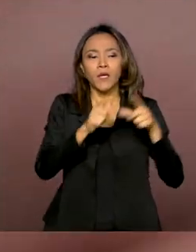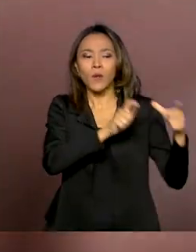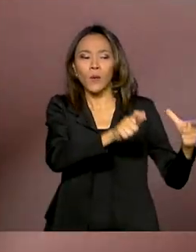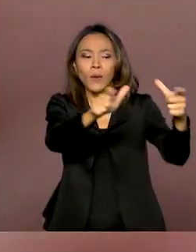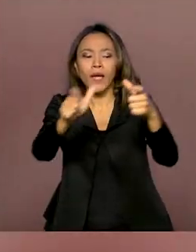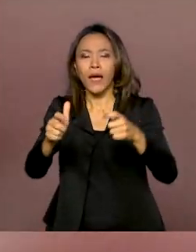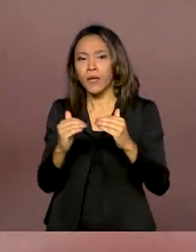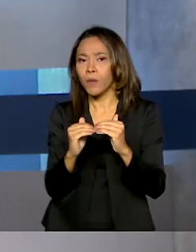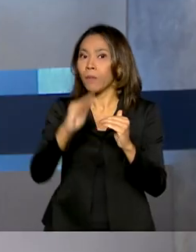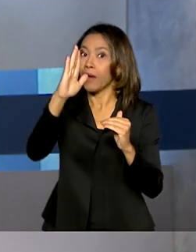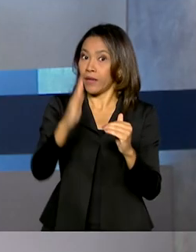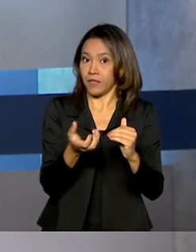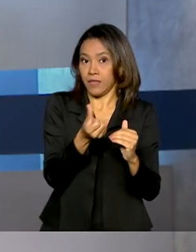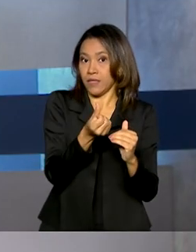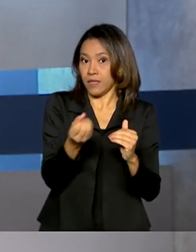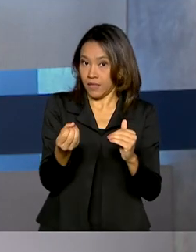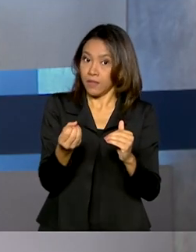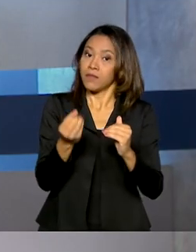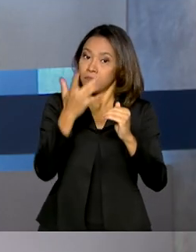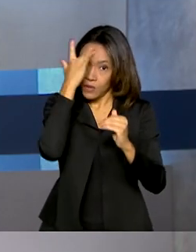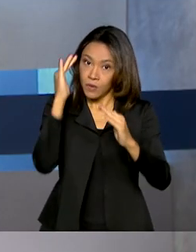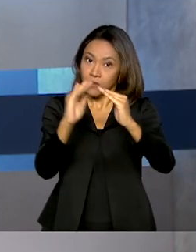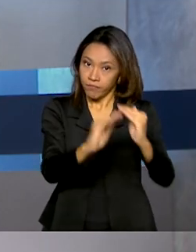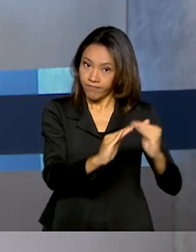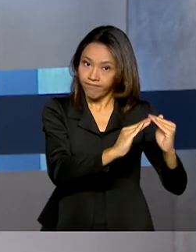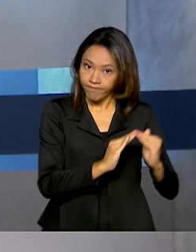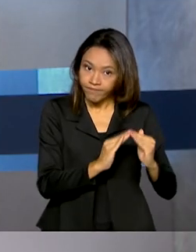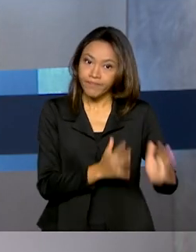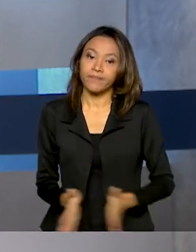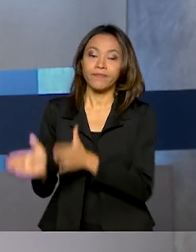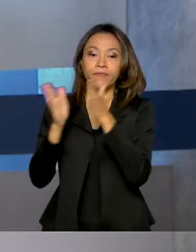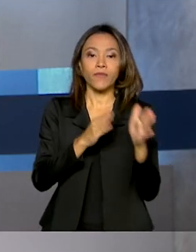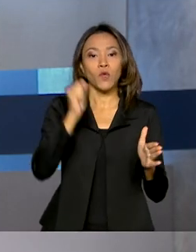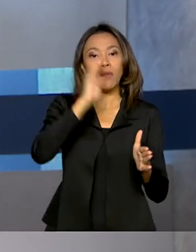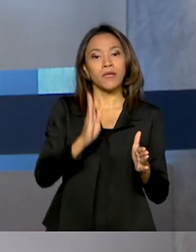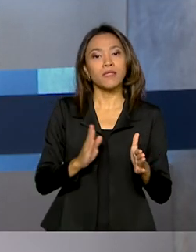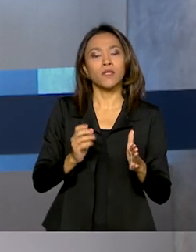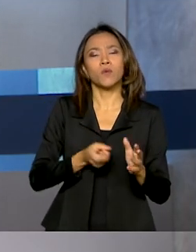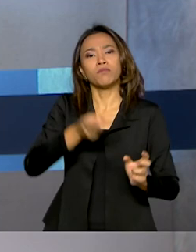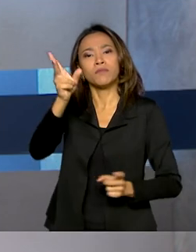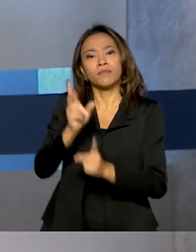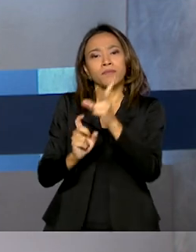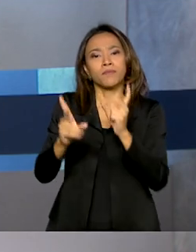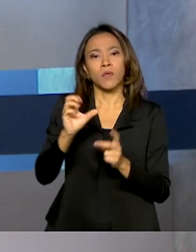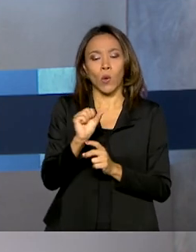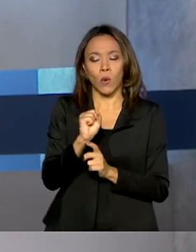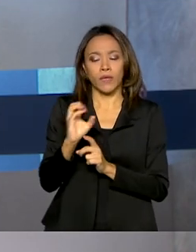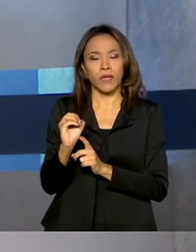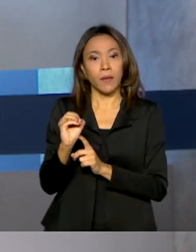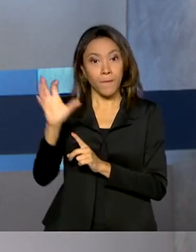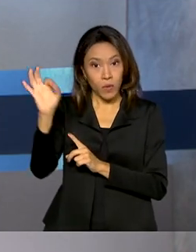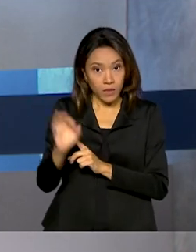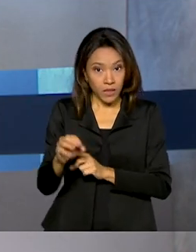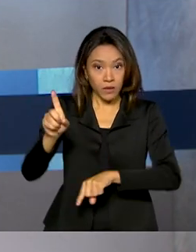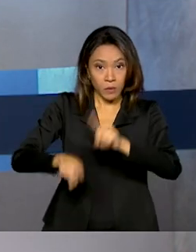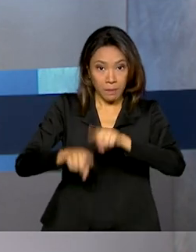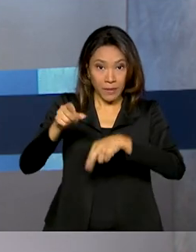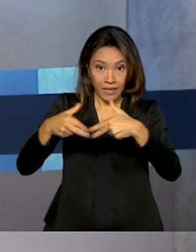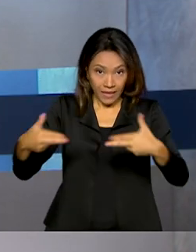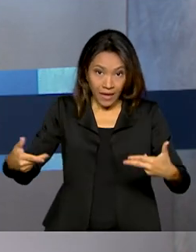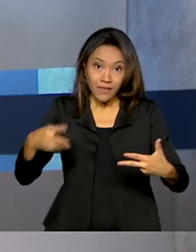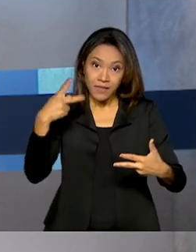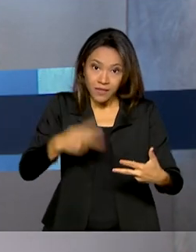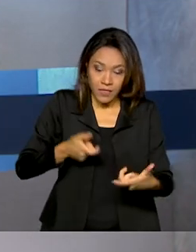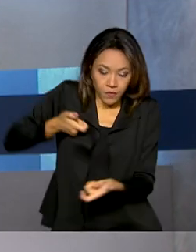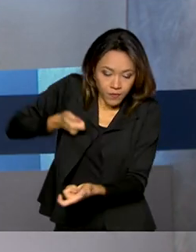habitantes. O Brasil importa 80% da matéria-prima utilizada na fabricação de fertilizantes,